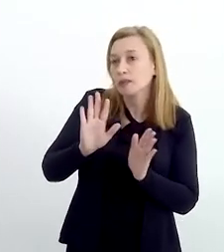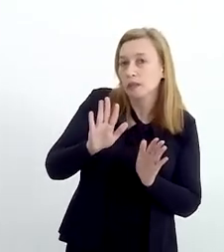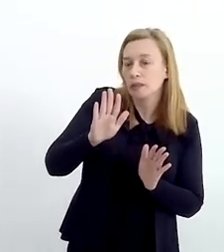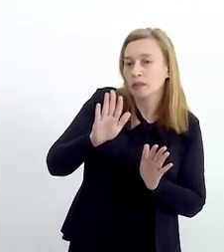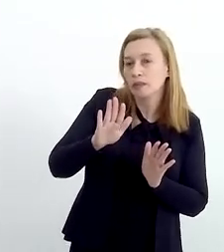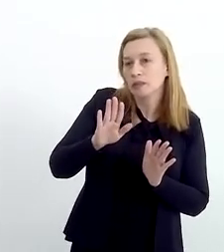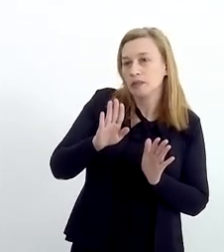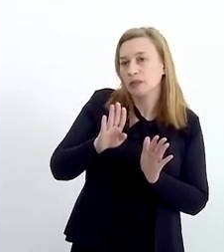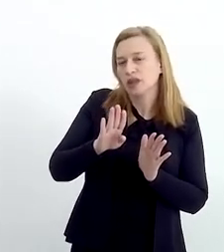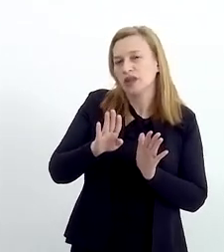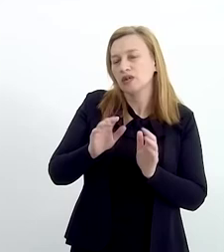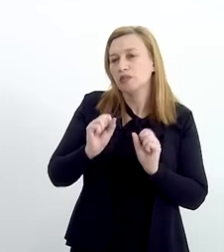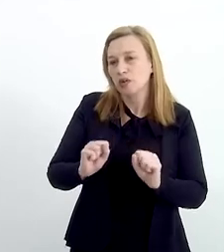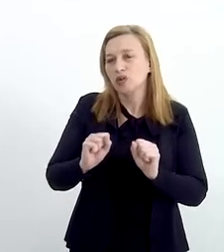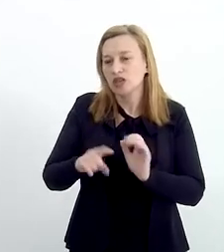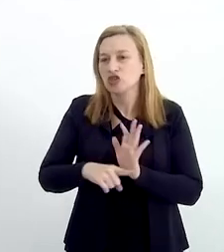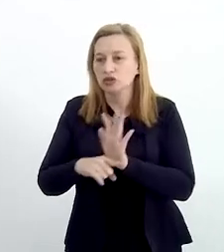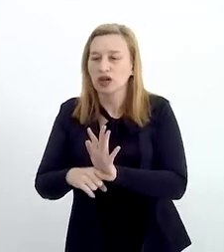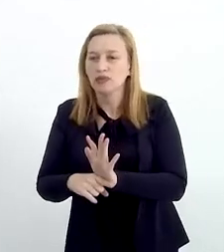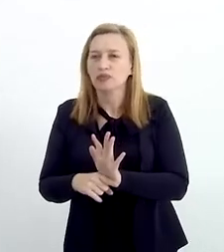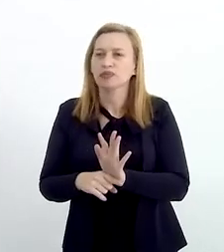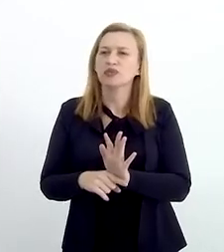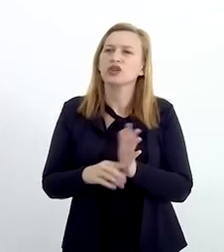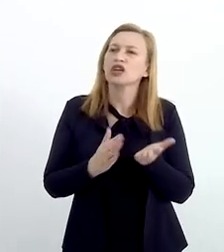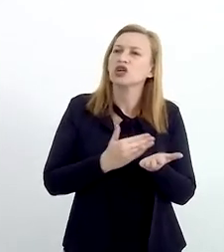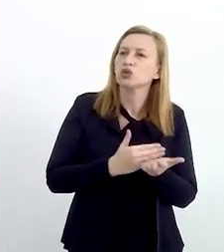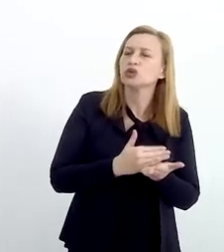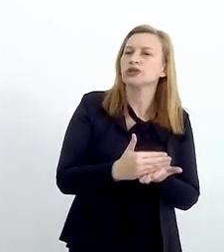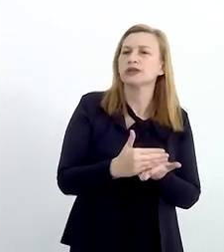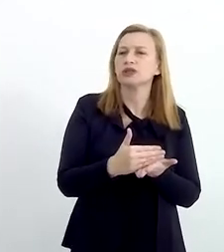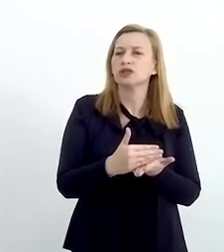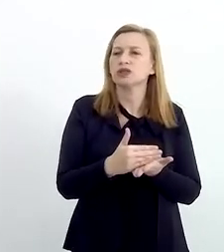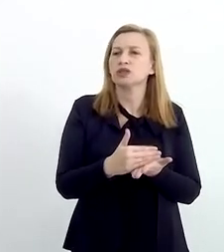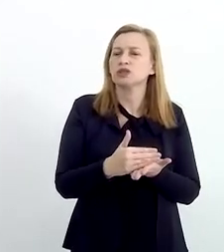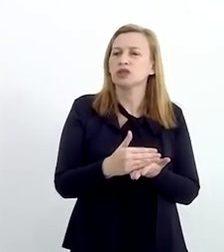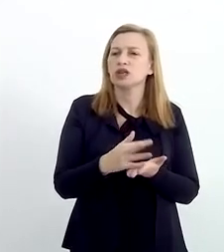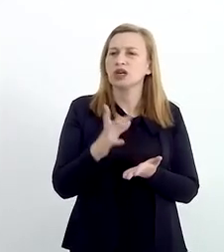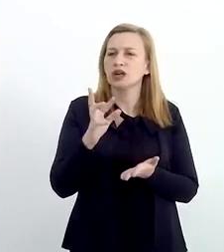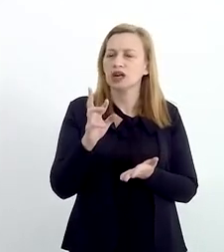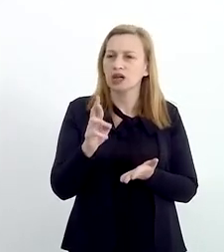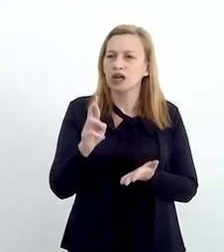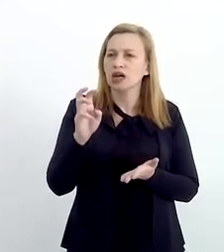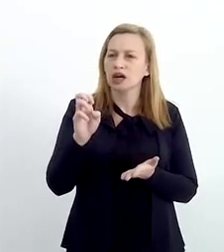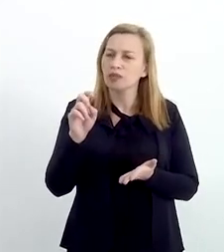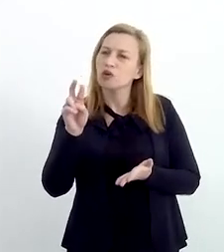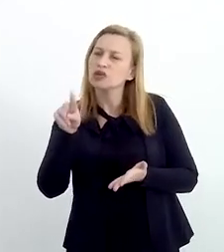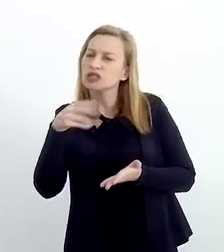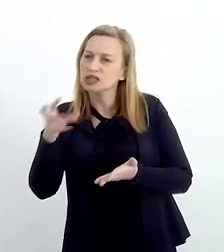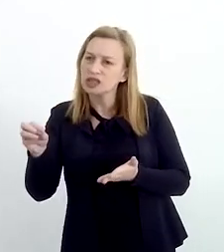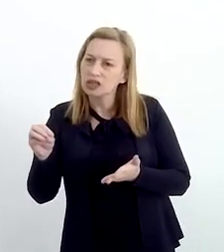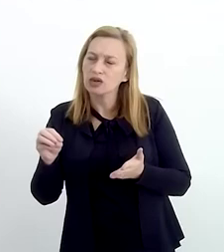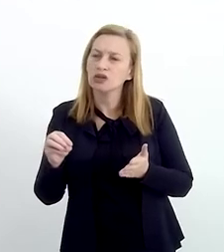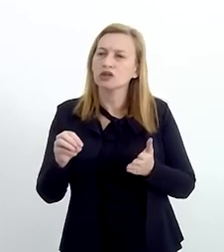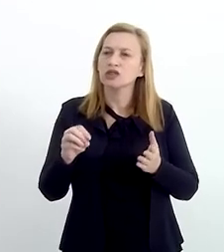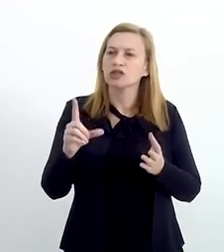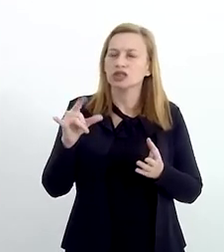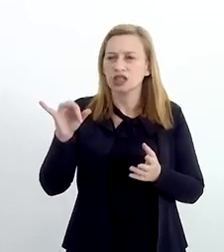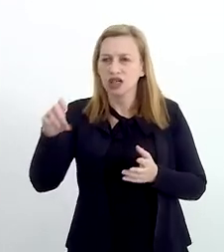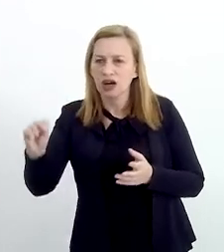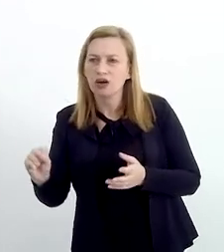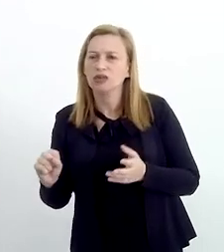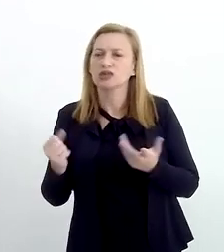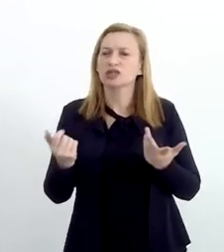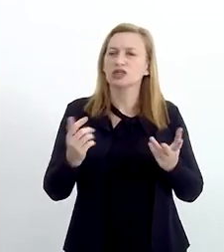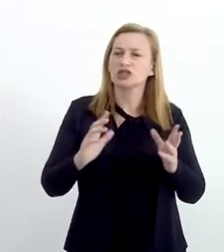que os caminhos podem ser mais ou menos difíceis. Não é verdade? Desde a partir de remoção de